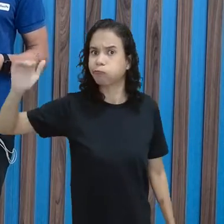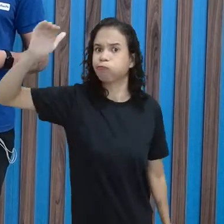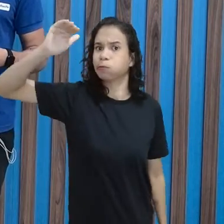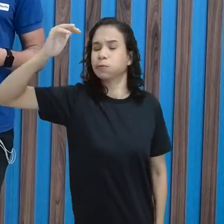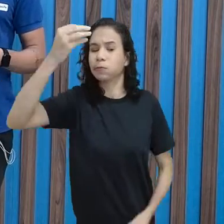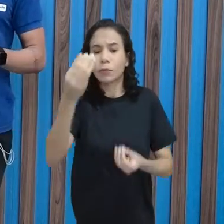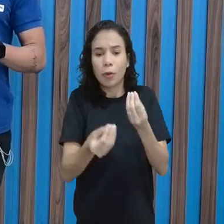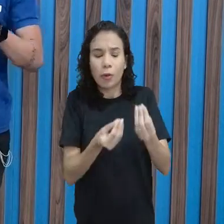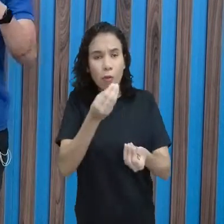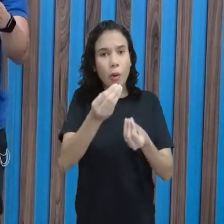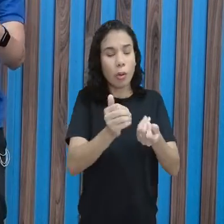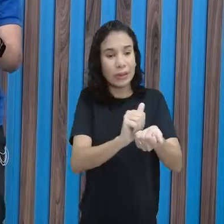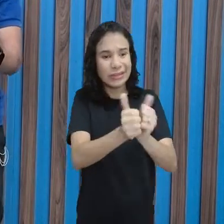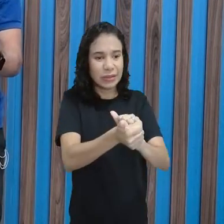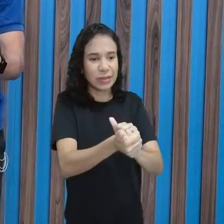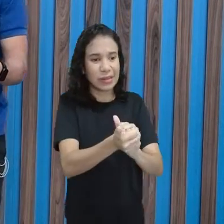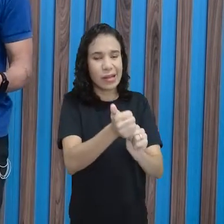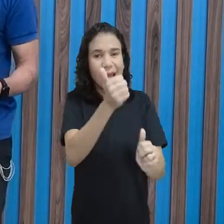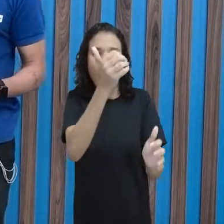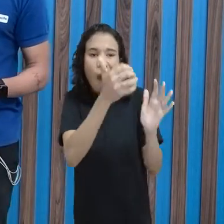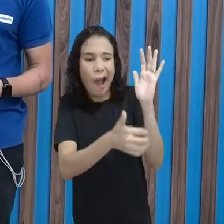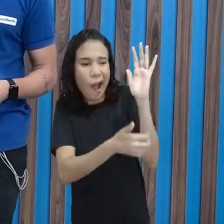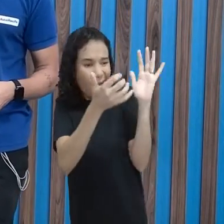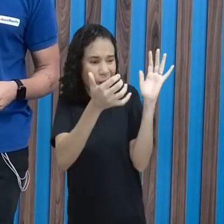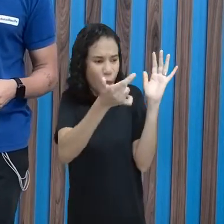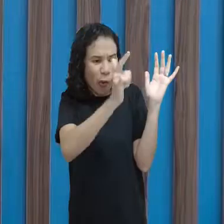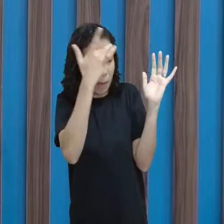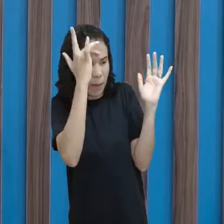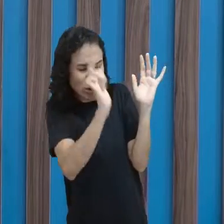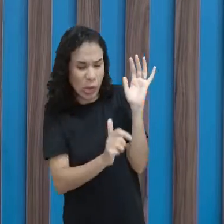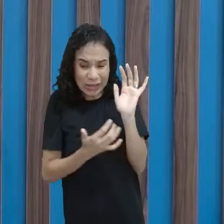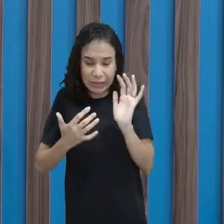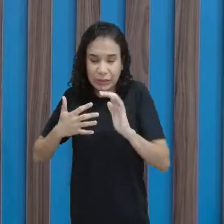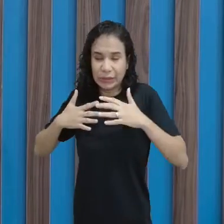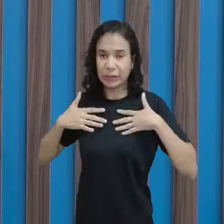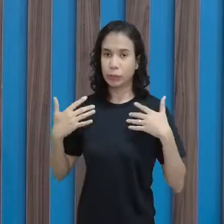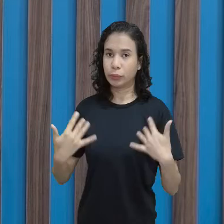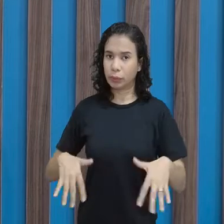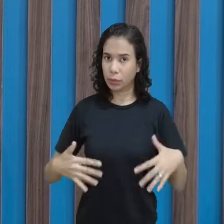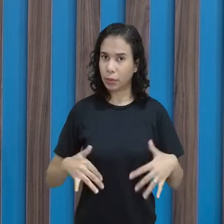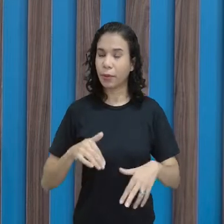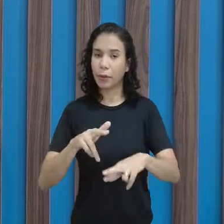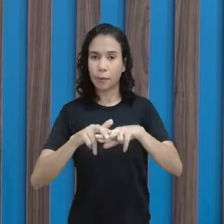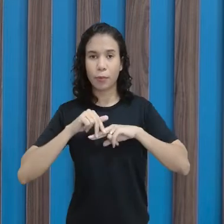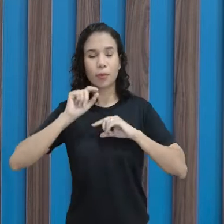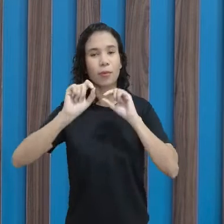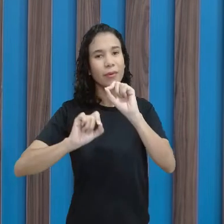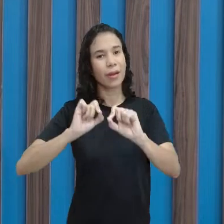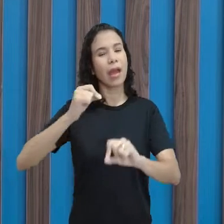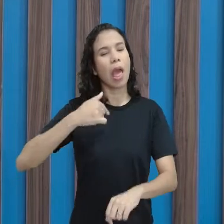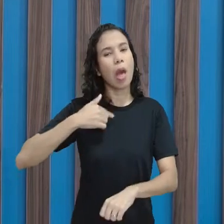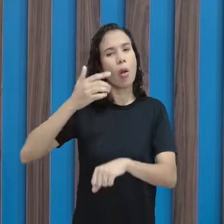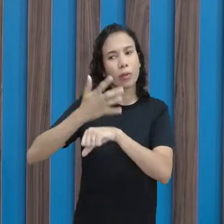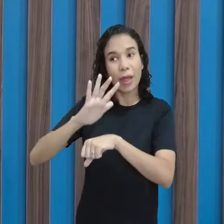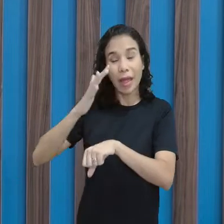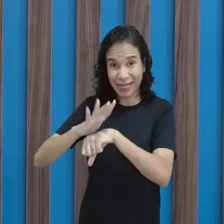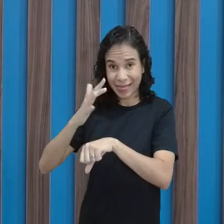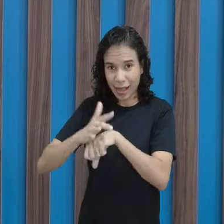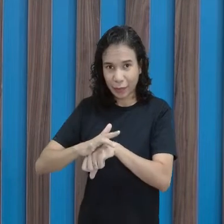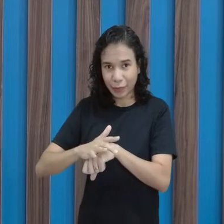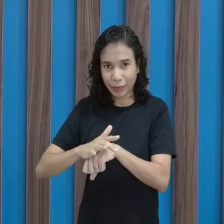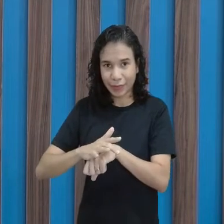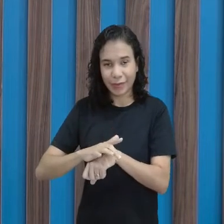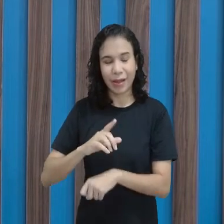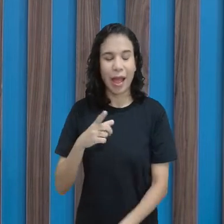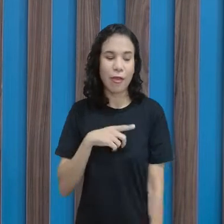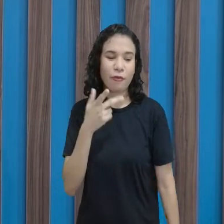estar lá na competição, além de poder ferir a outra pessoa. Ferir a si mesmo, né? si mesmo. Não, é por isso que quando eu estava treinando, que eu se esmei